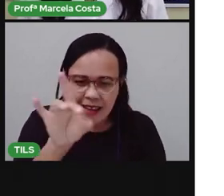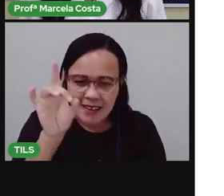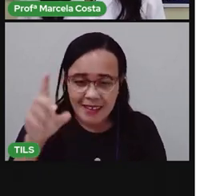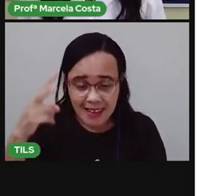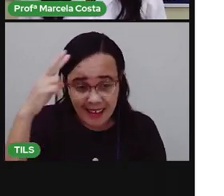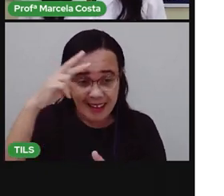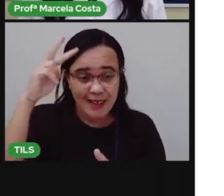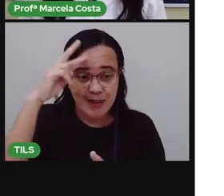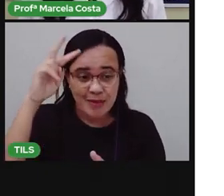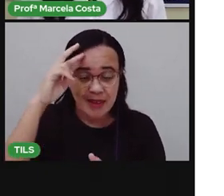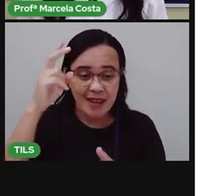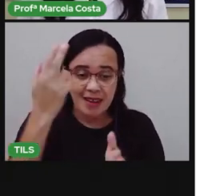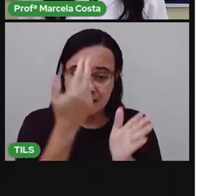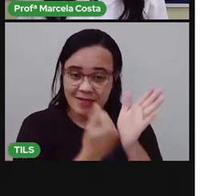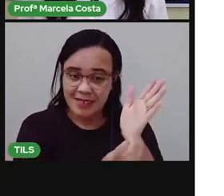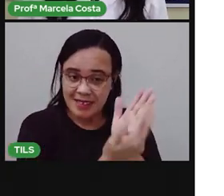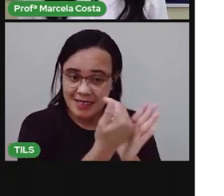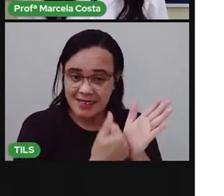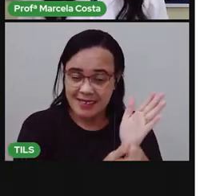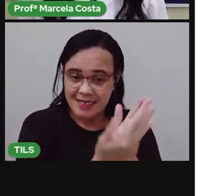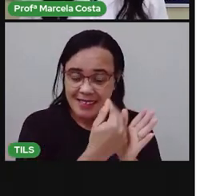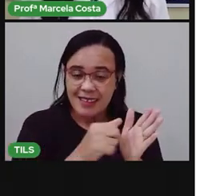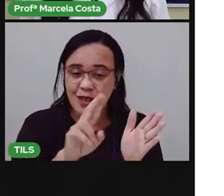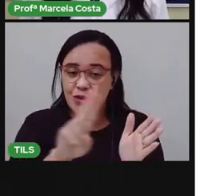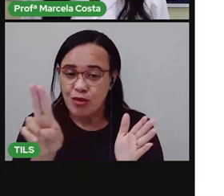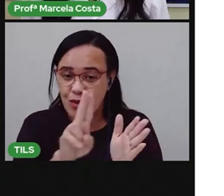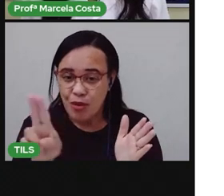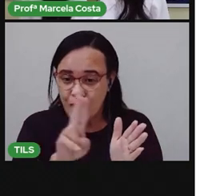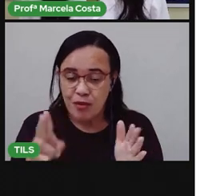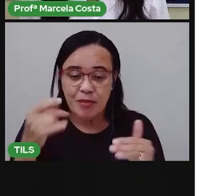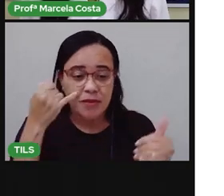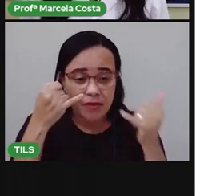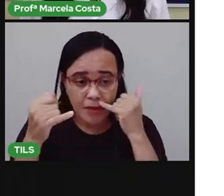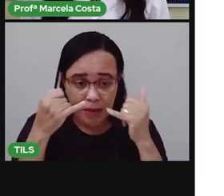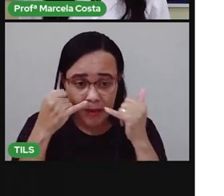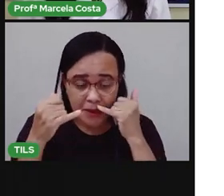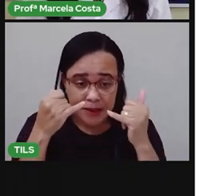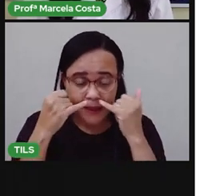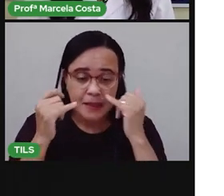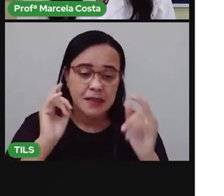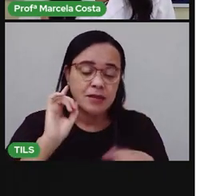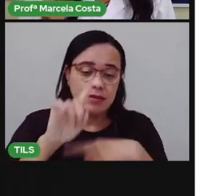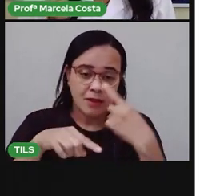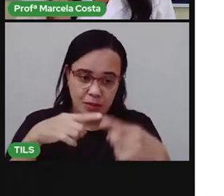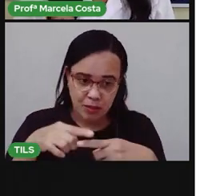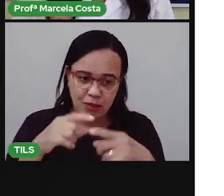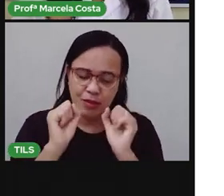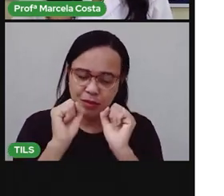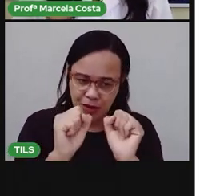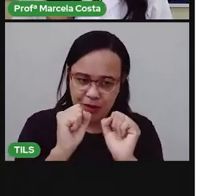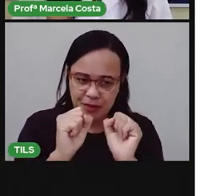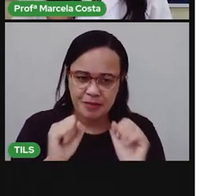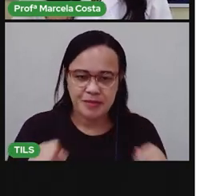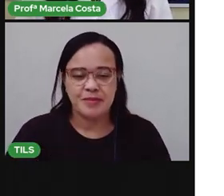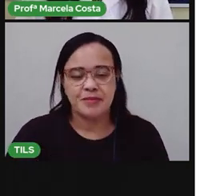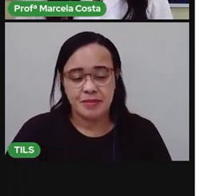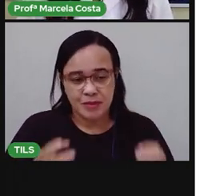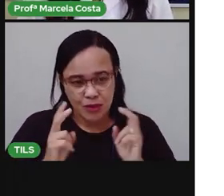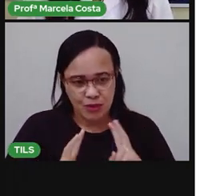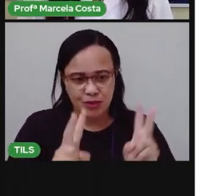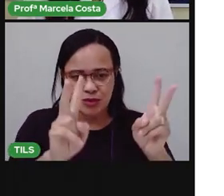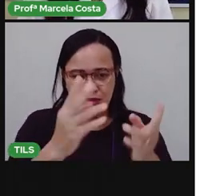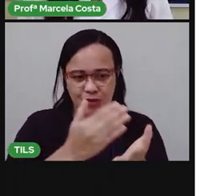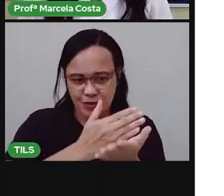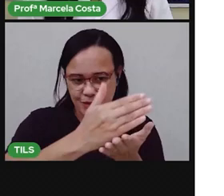que você consegue encontrar nos rótulos depois, tá bom? Então, vamos dar continuidade.